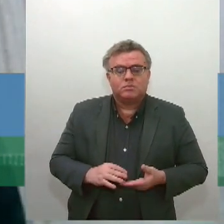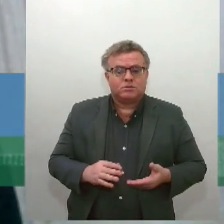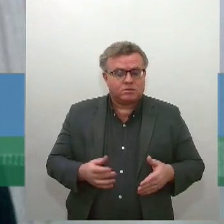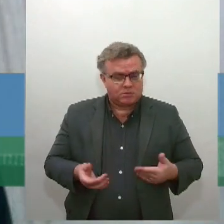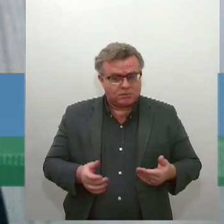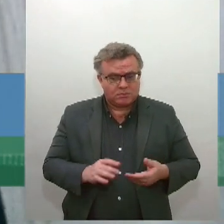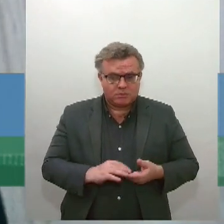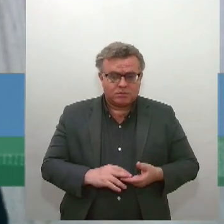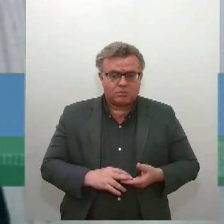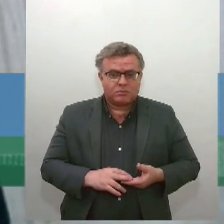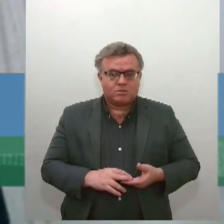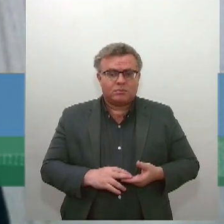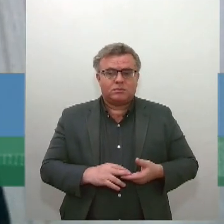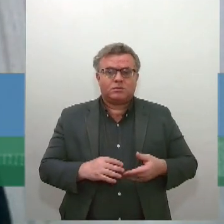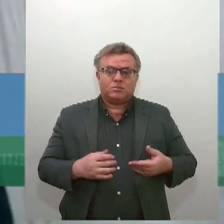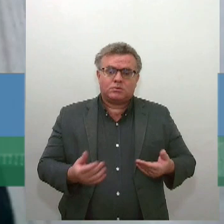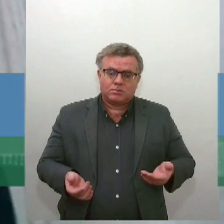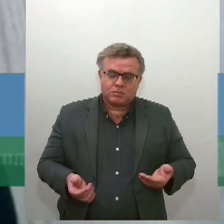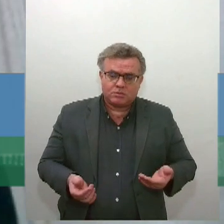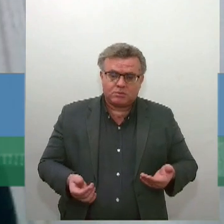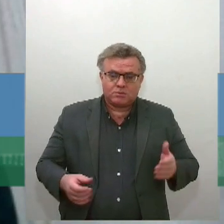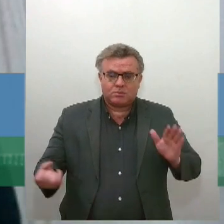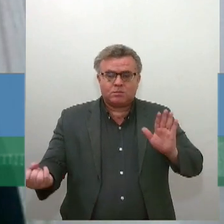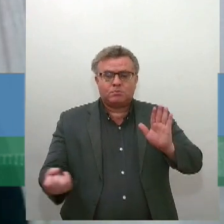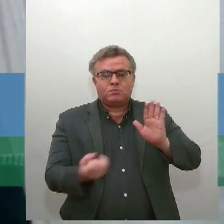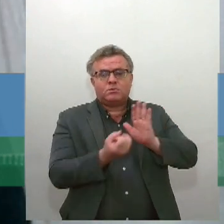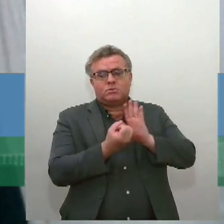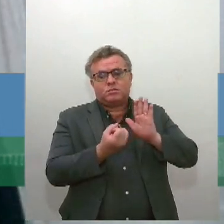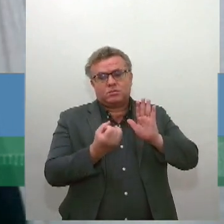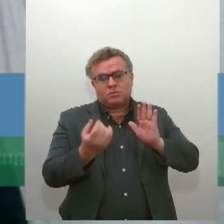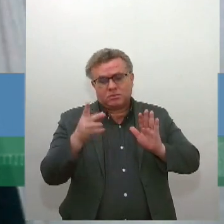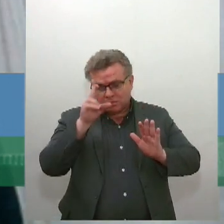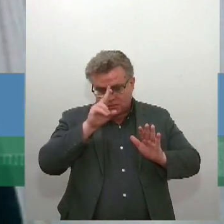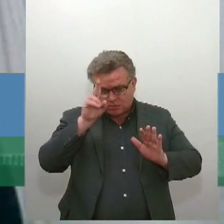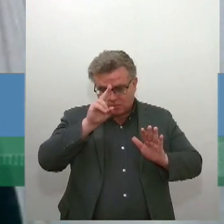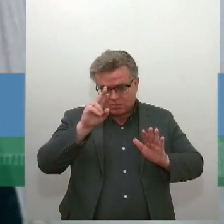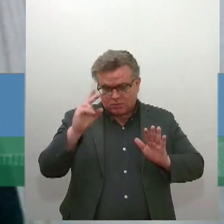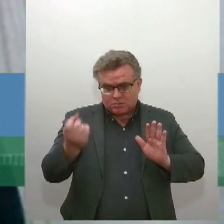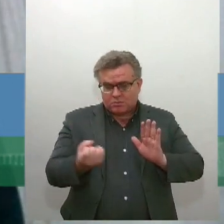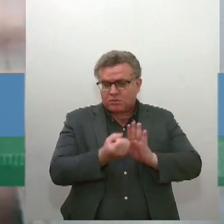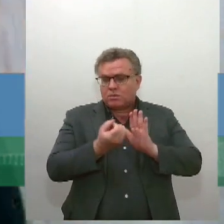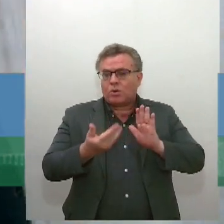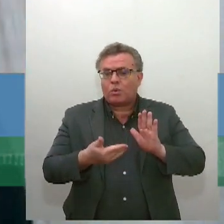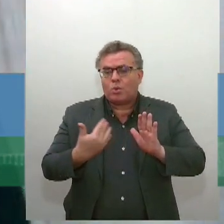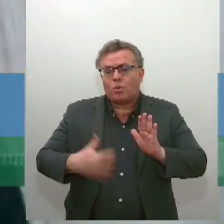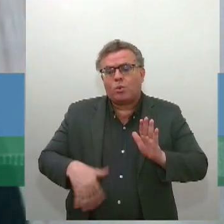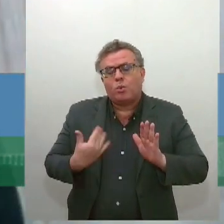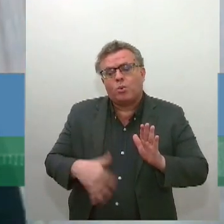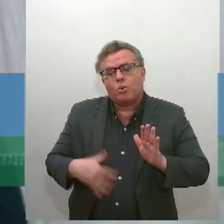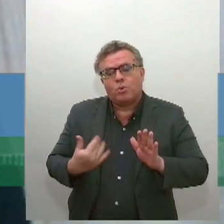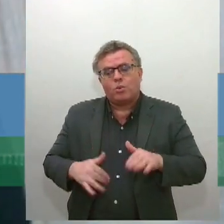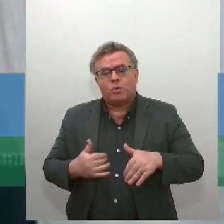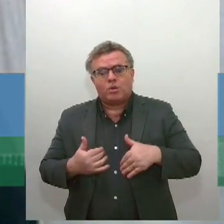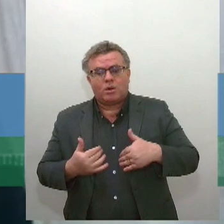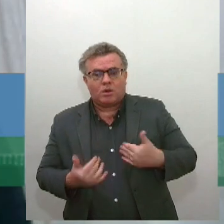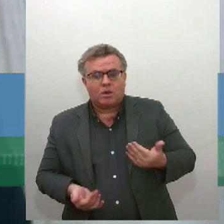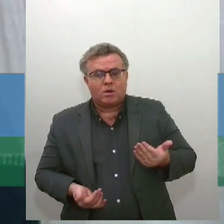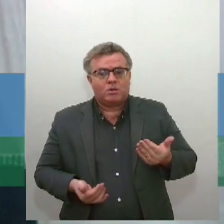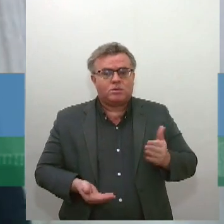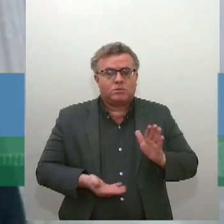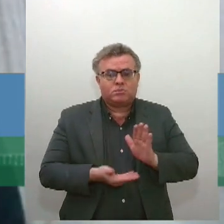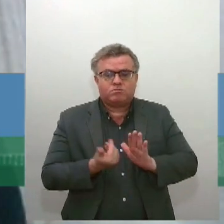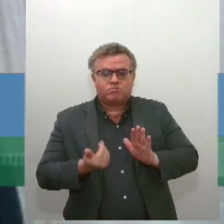Estão depredando um patrimônio histórico. Estão lá tirando o altar, morte,